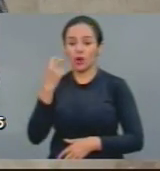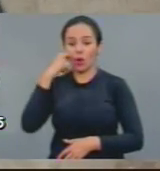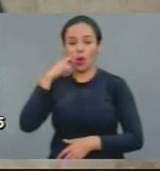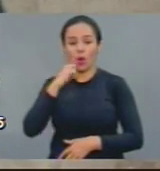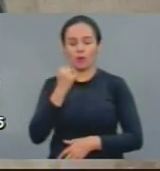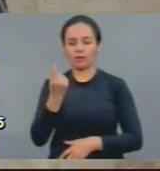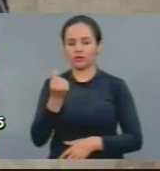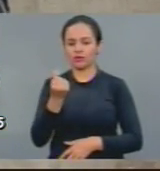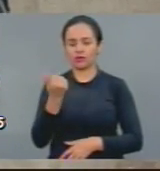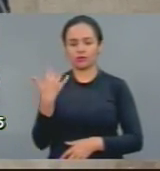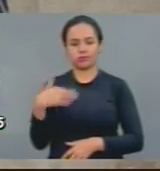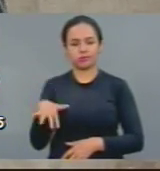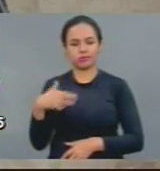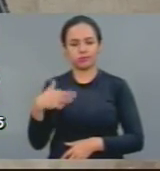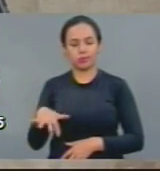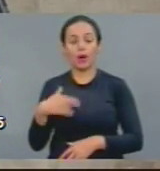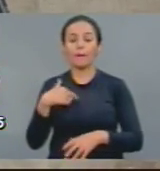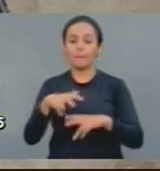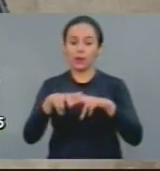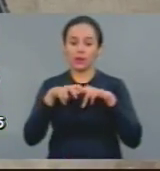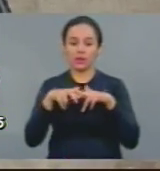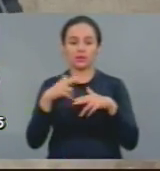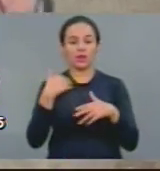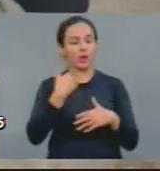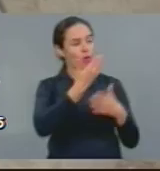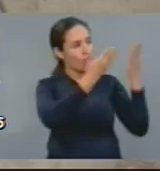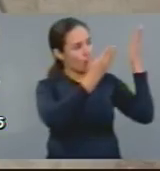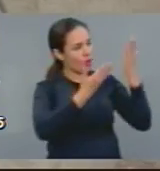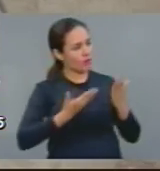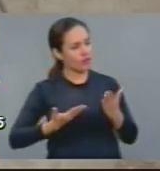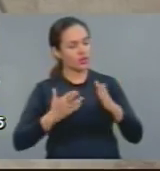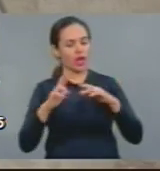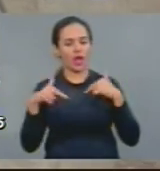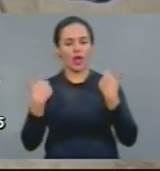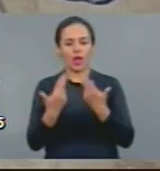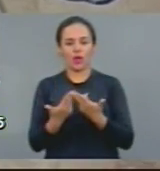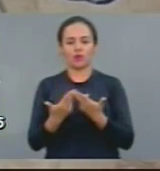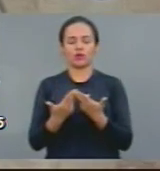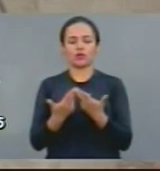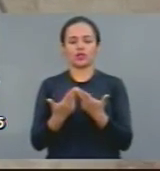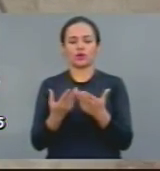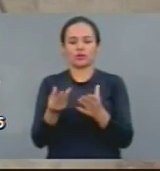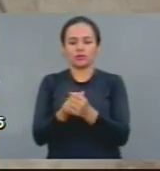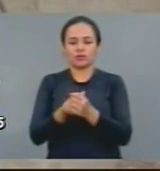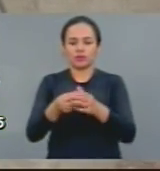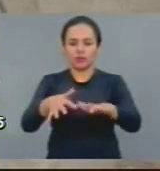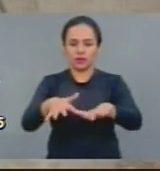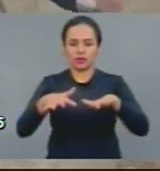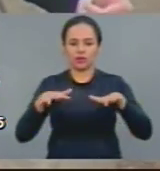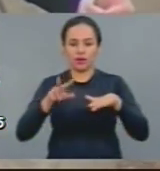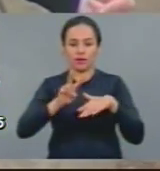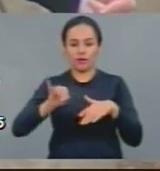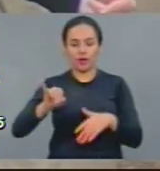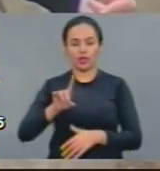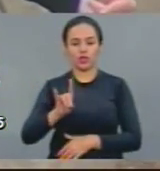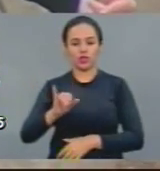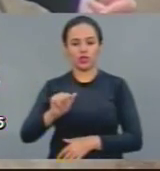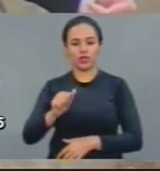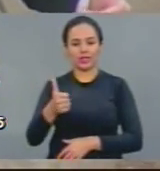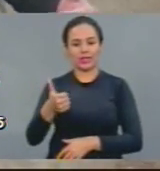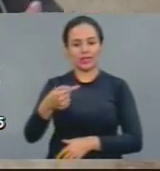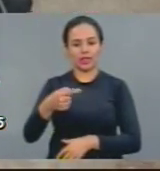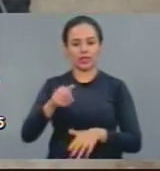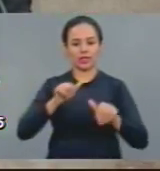inclusive, quero convidar a V. Exª a participar da próxima audiência, que nós vamos fazer uma próxima, muito provavelmente, no dia 17 agora de